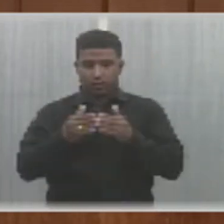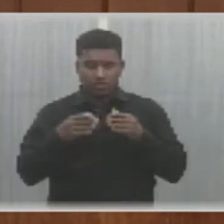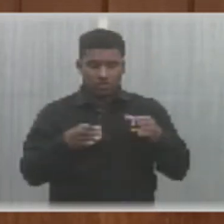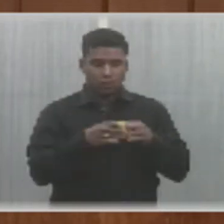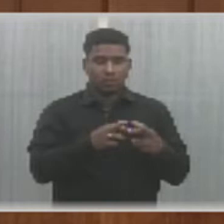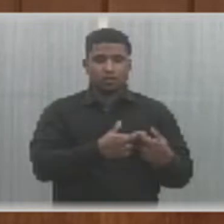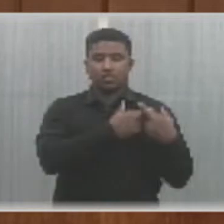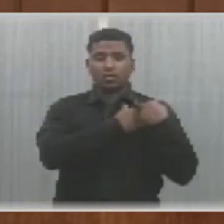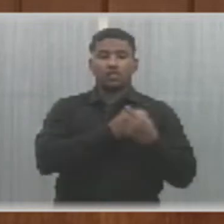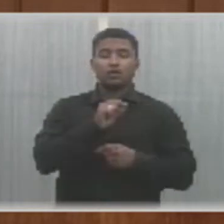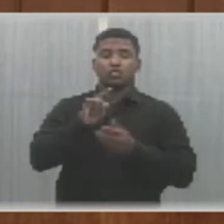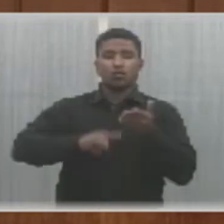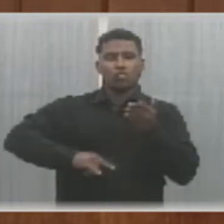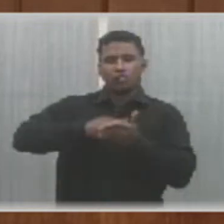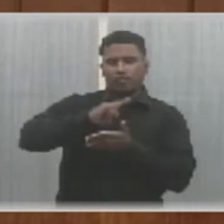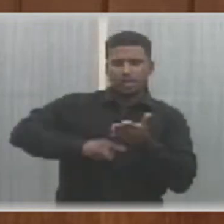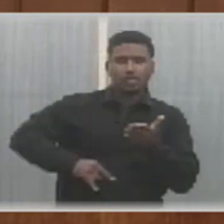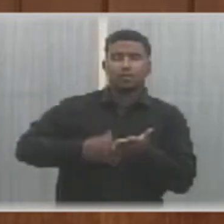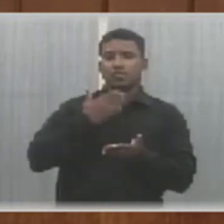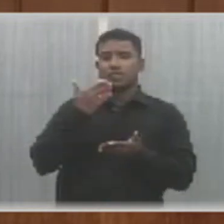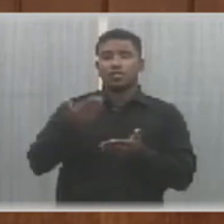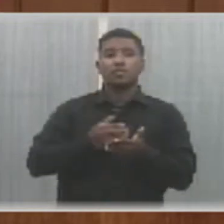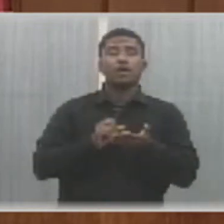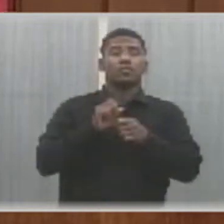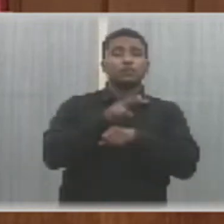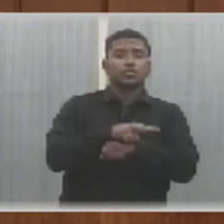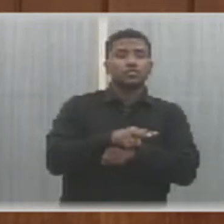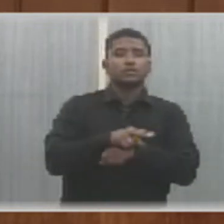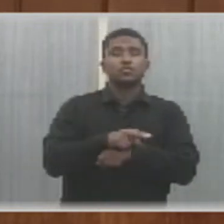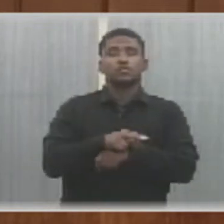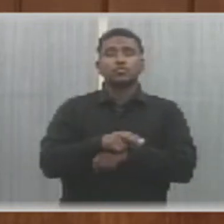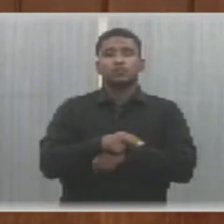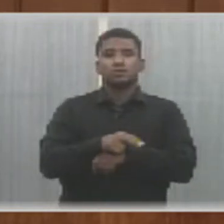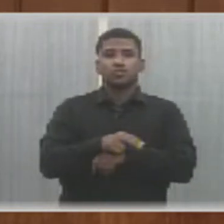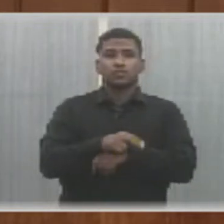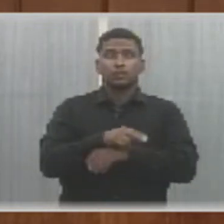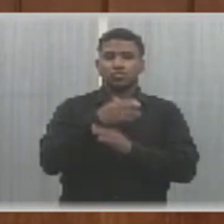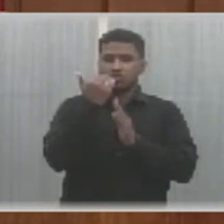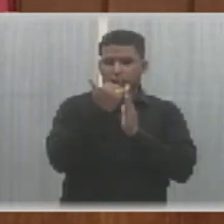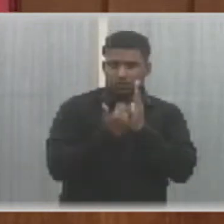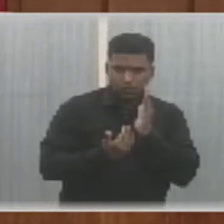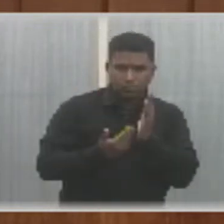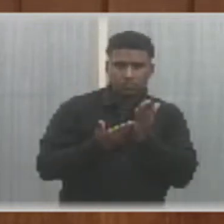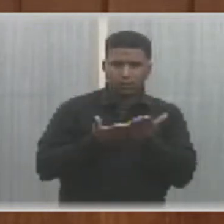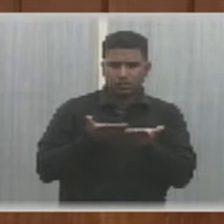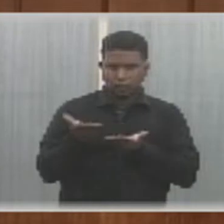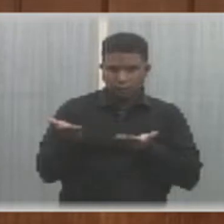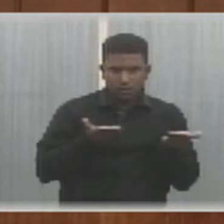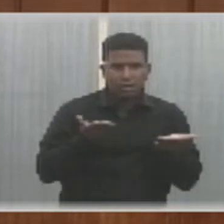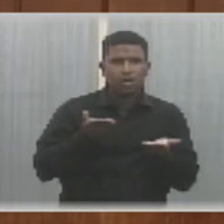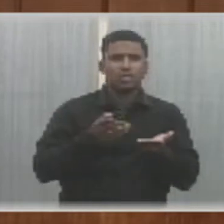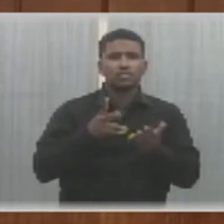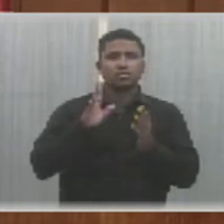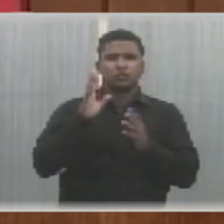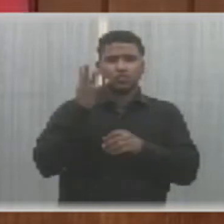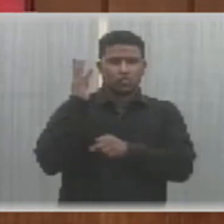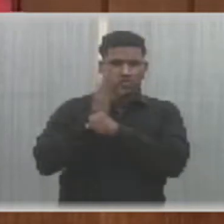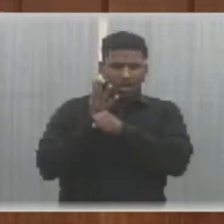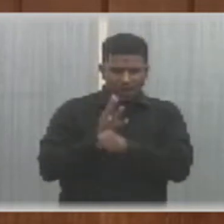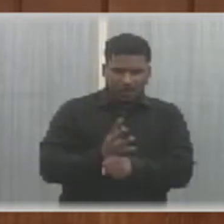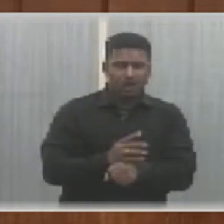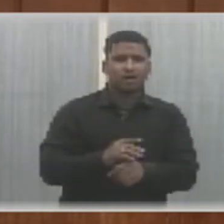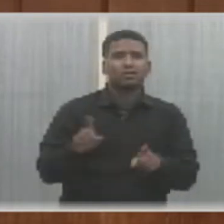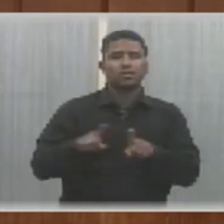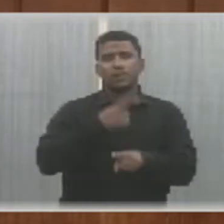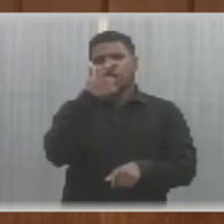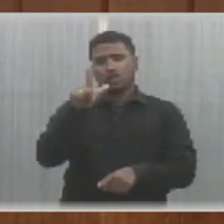competentes a requisição de documentos para a contratação de todos os procedimentos solicitatórios dos últimos quatro anos. Um de autoria do senhor deputado